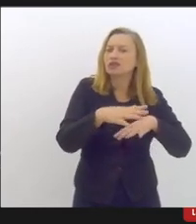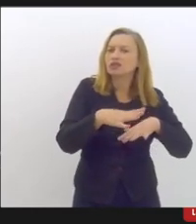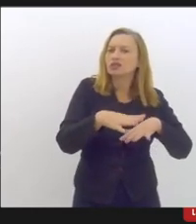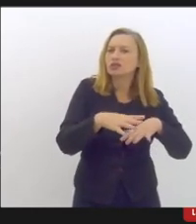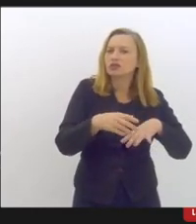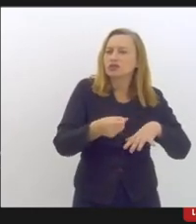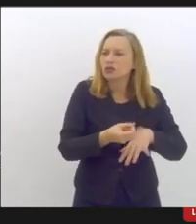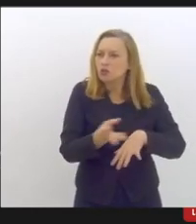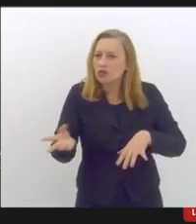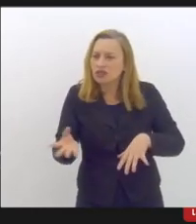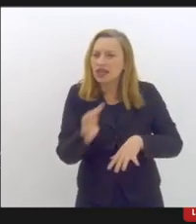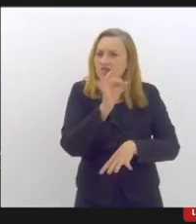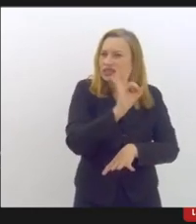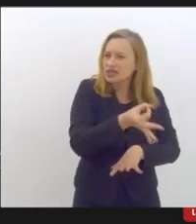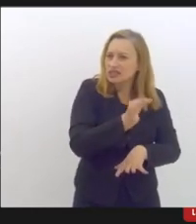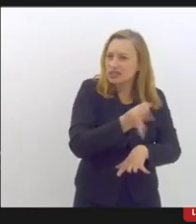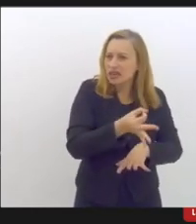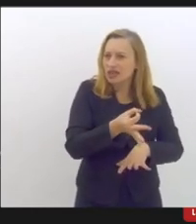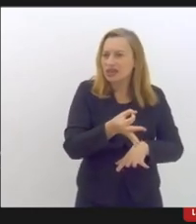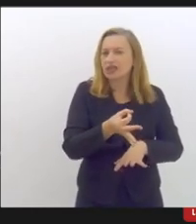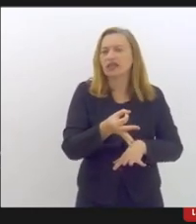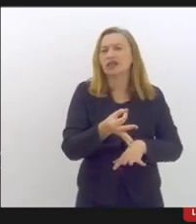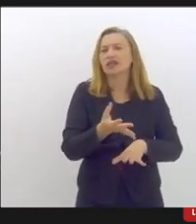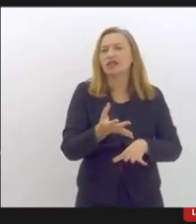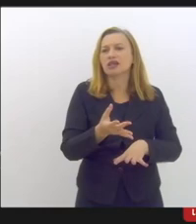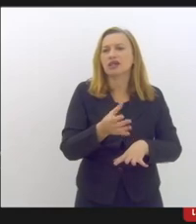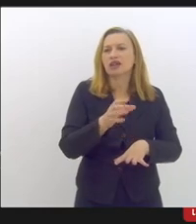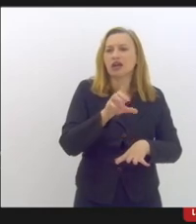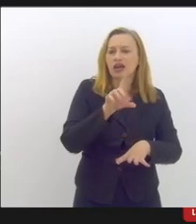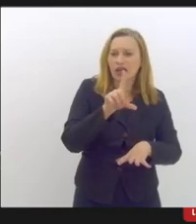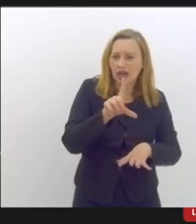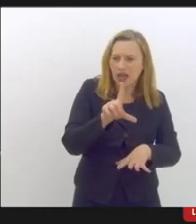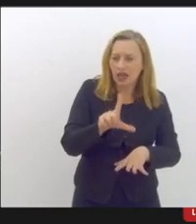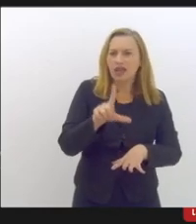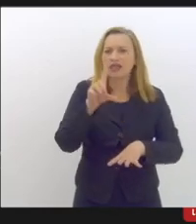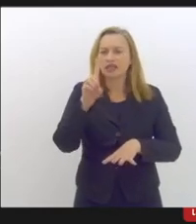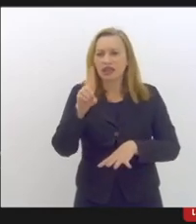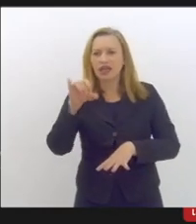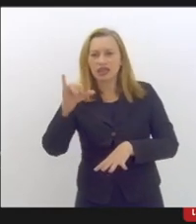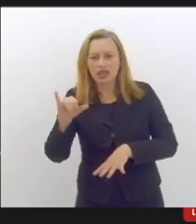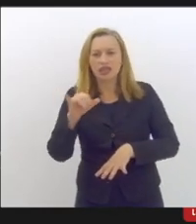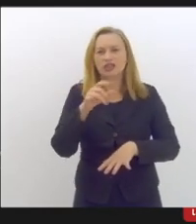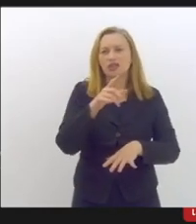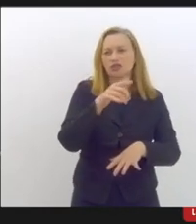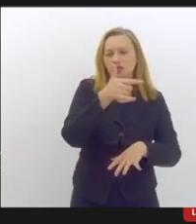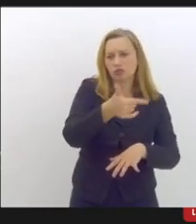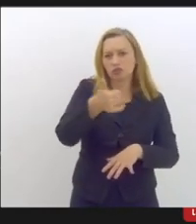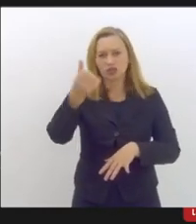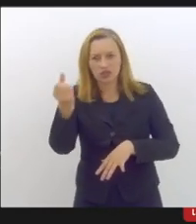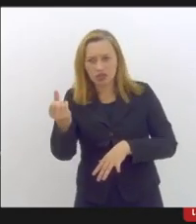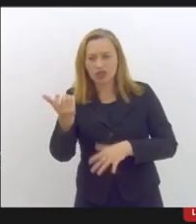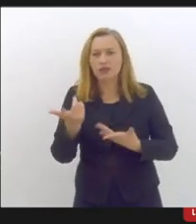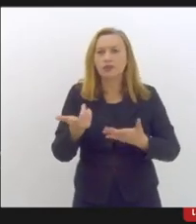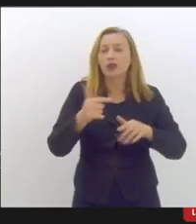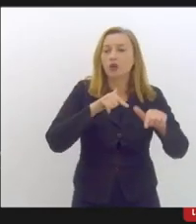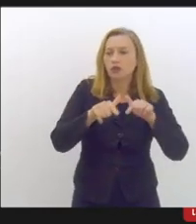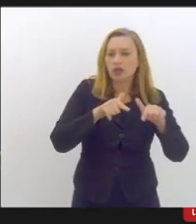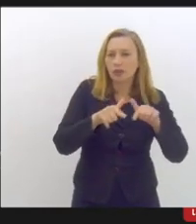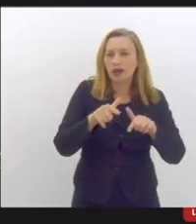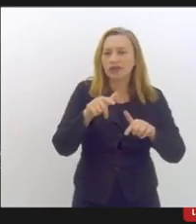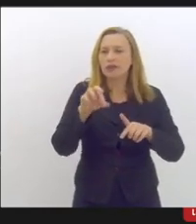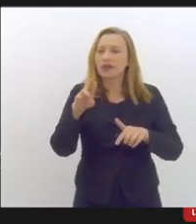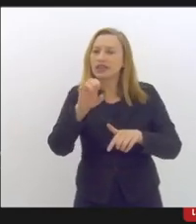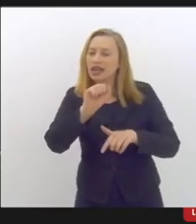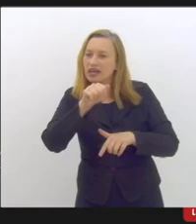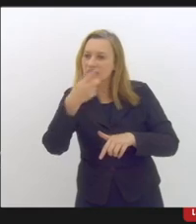quantidade suficiente como prevê inclusive a LBI desde 2016 né porque o trabalho da mediação também